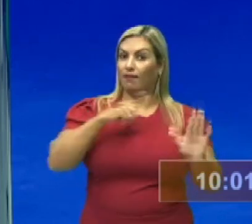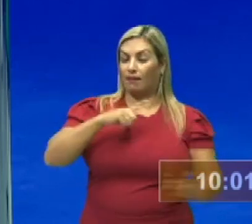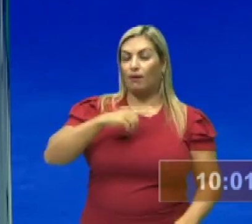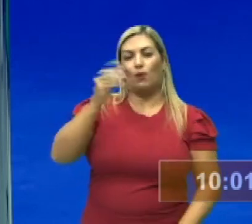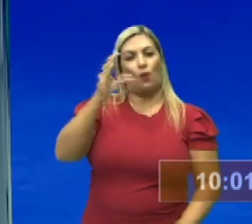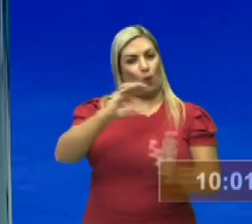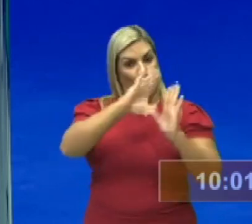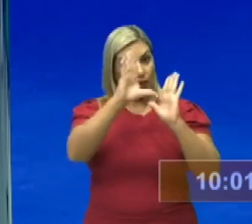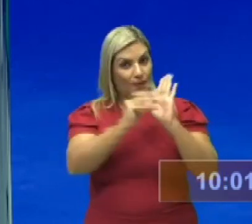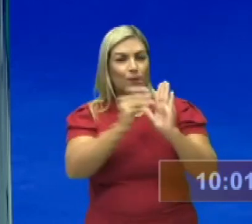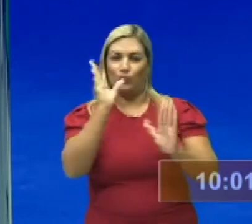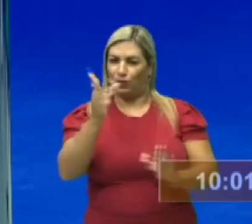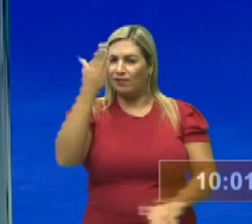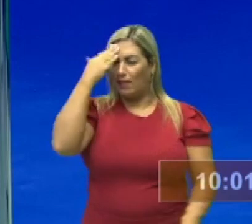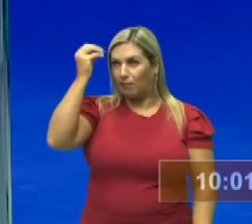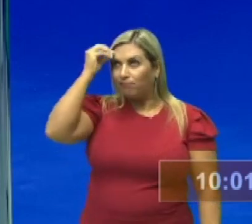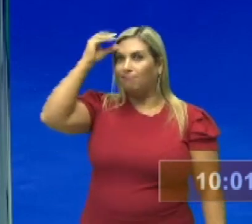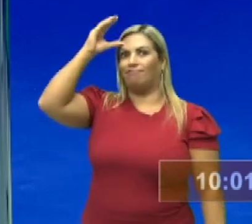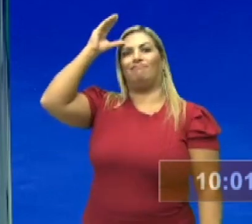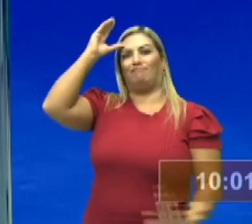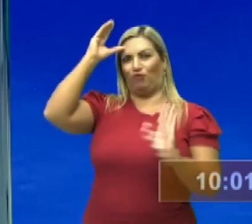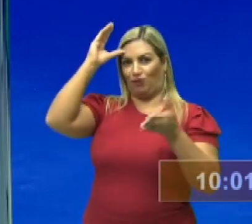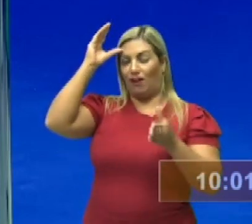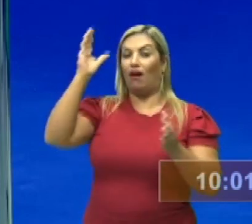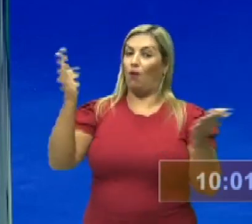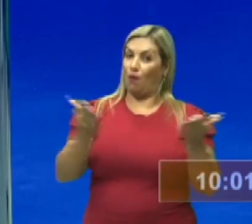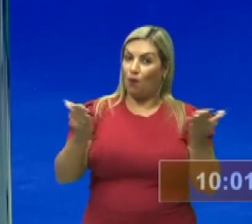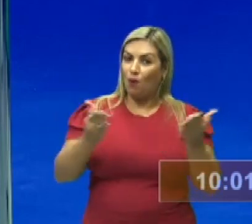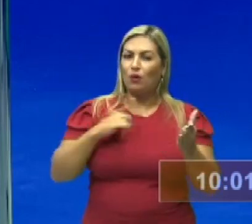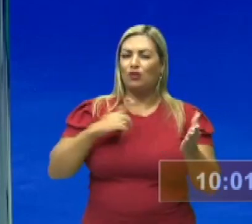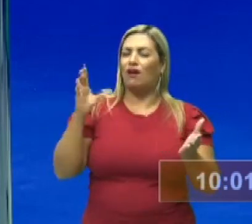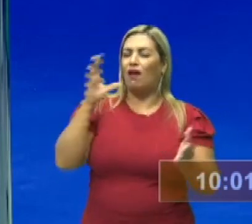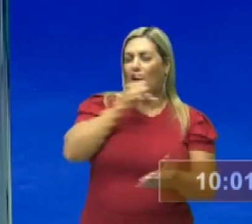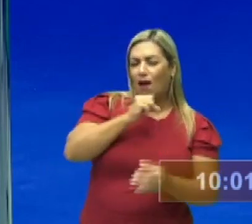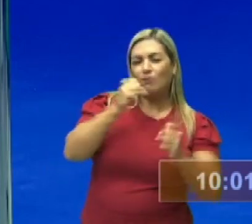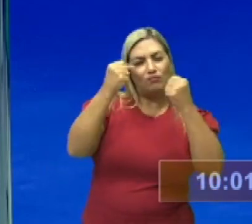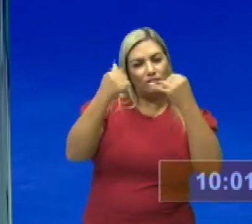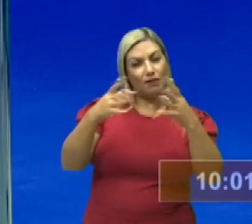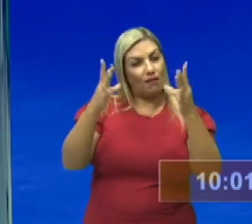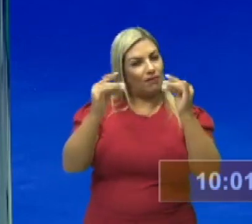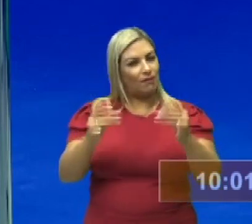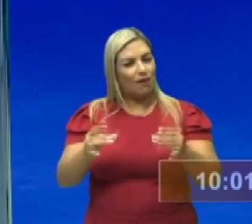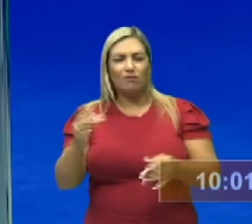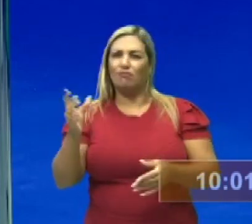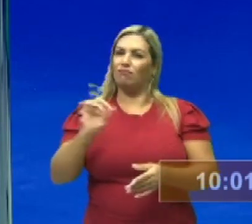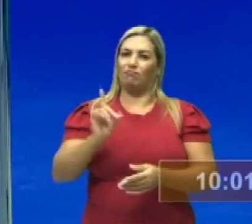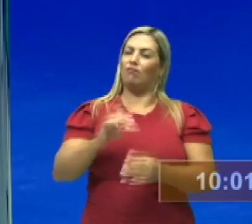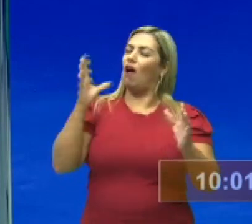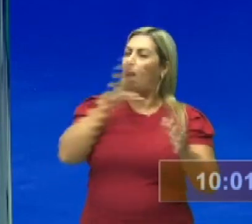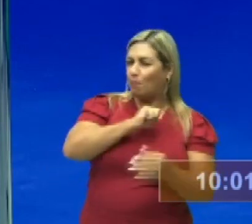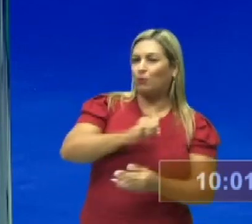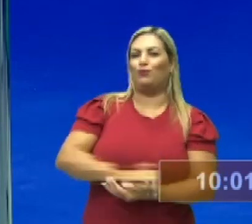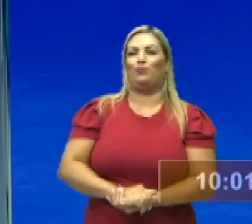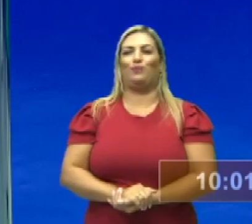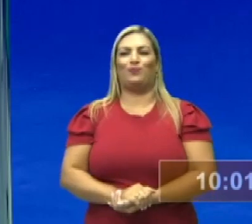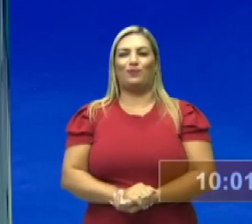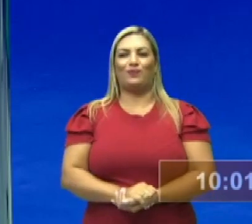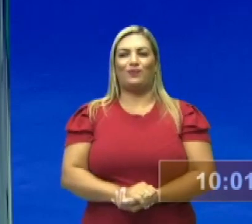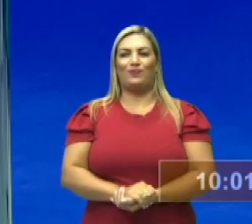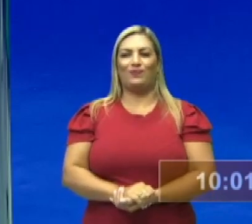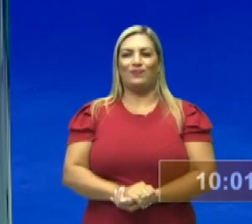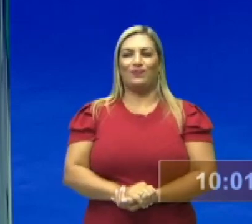conhecimento. E o que a gente vai falar aqui hoje é uma panção rápida aí, uma revisão rapidinha para vocês. Vamos lá?